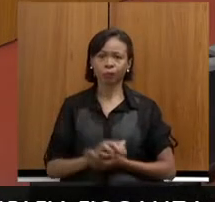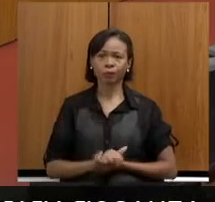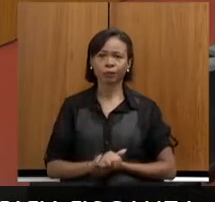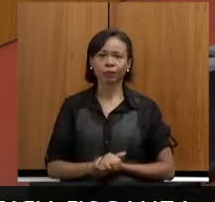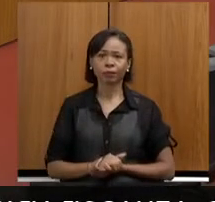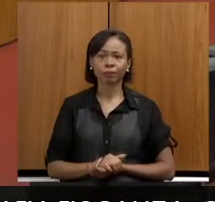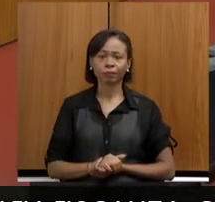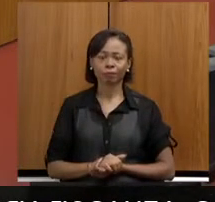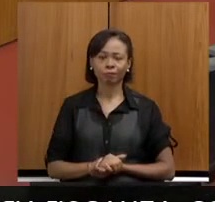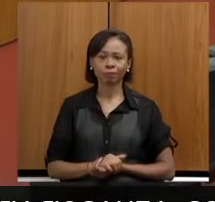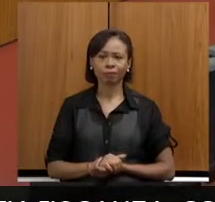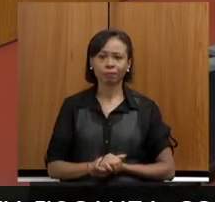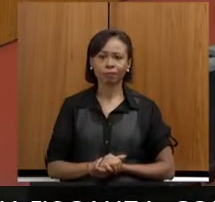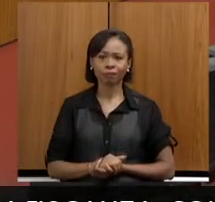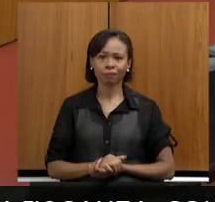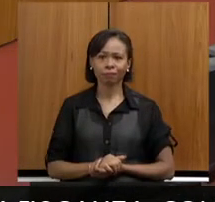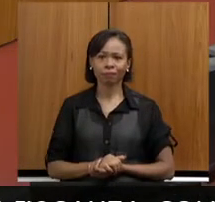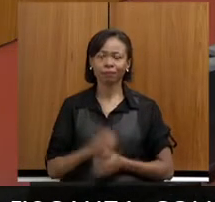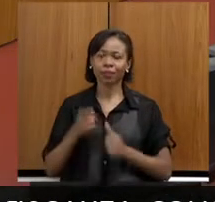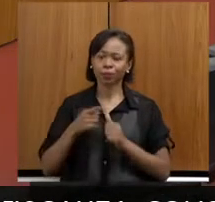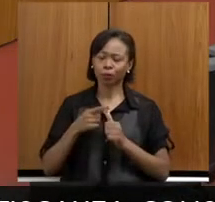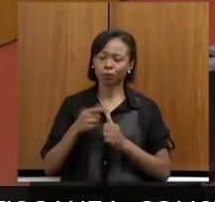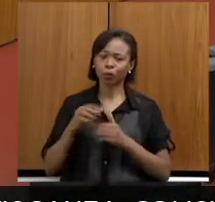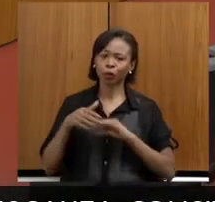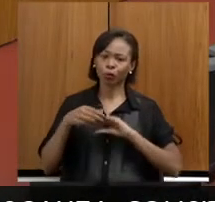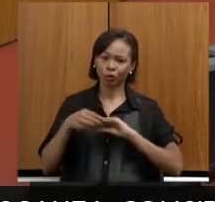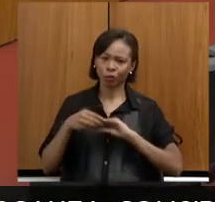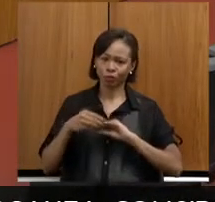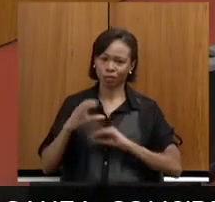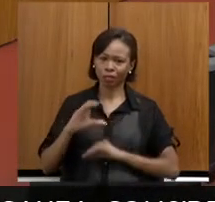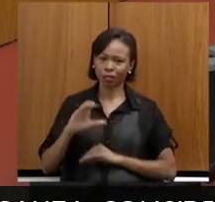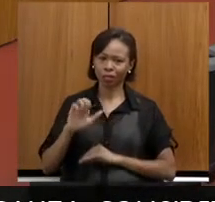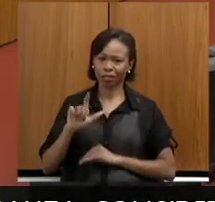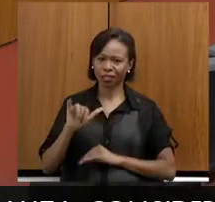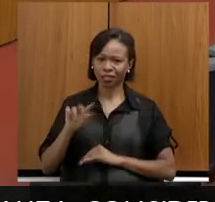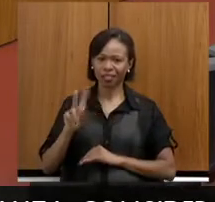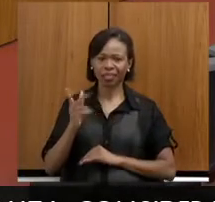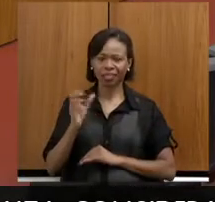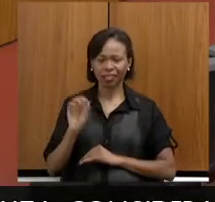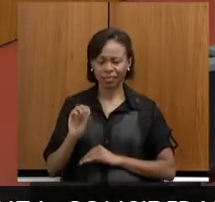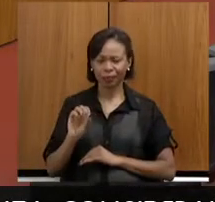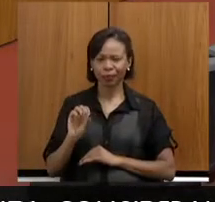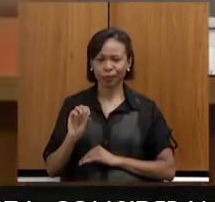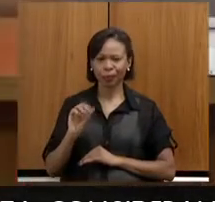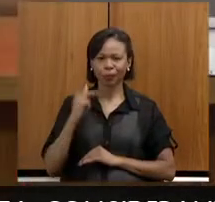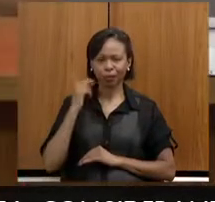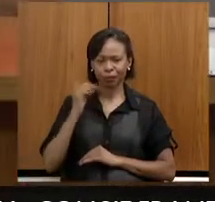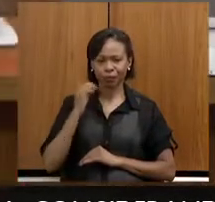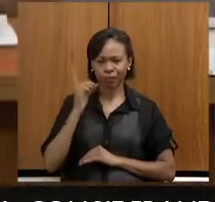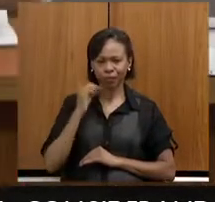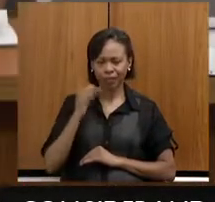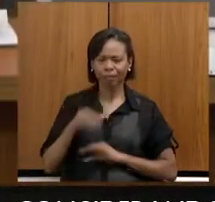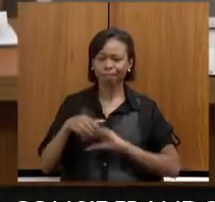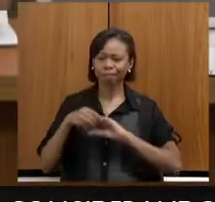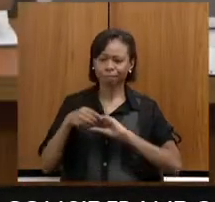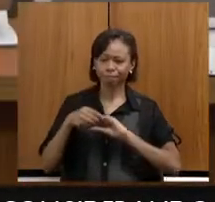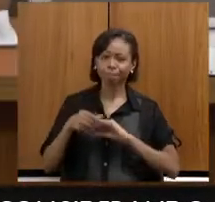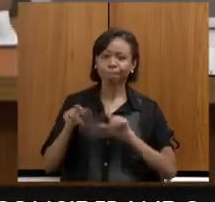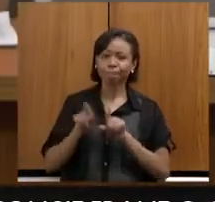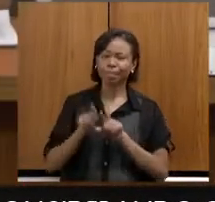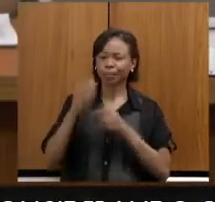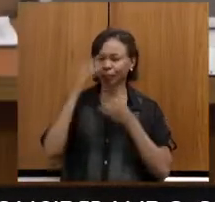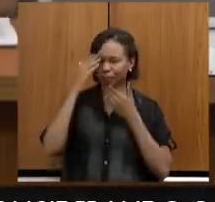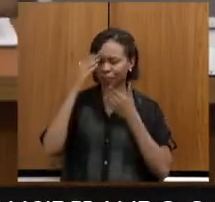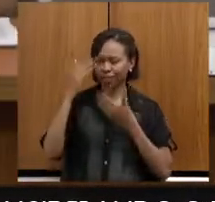Primeiro, queria cumprimentar o deputado Celinho do Cintro Acel, que eu ainda não tinha a oportunidade de cumprimentá-lo, e obrigado pelas